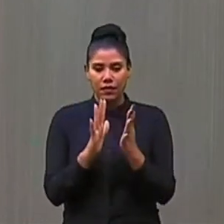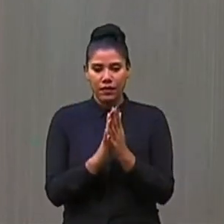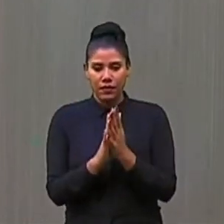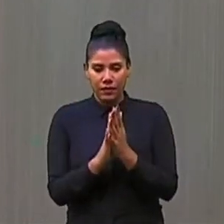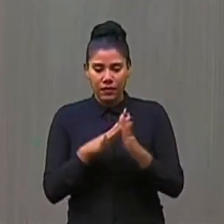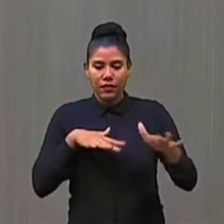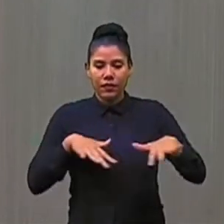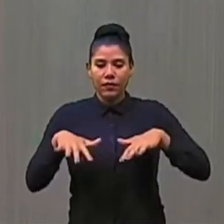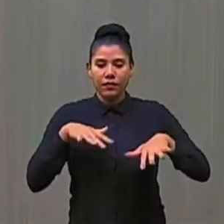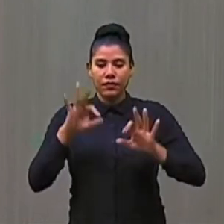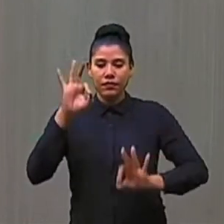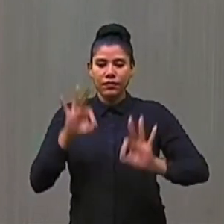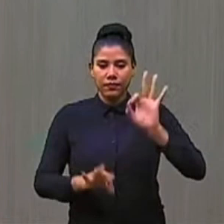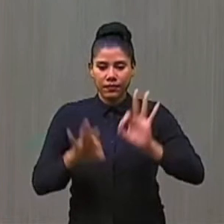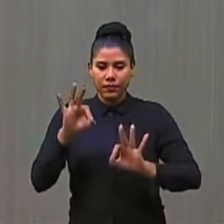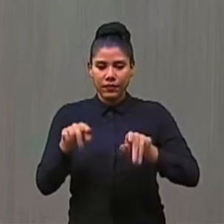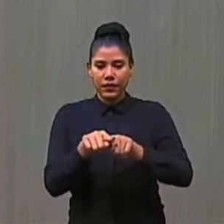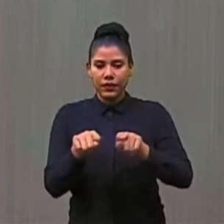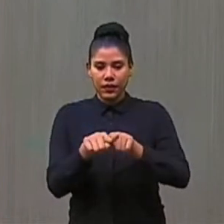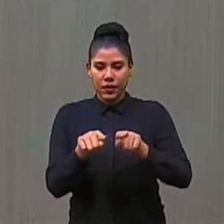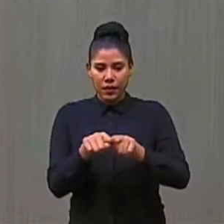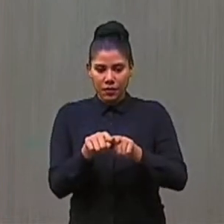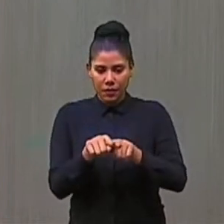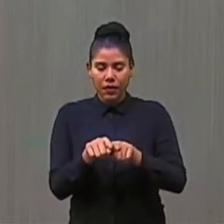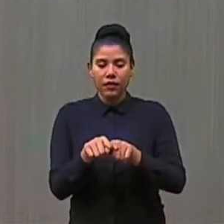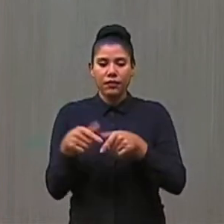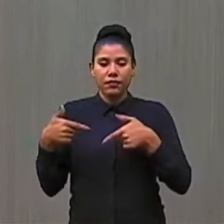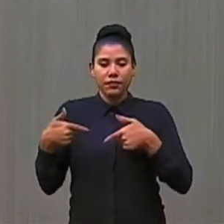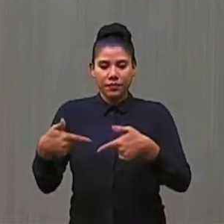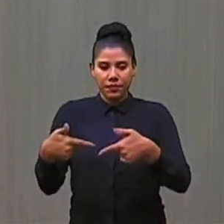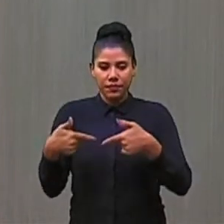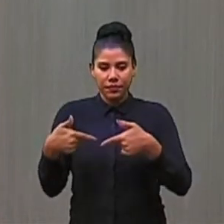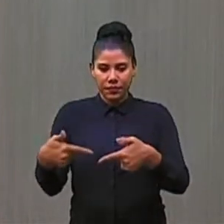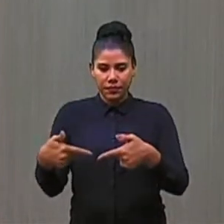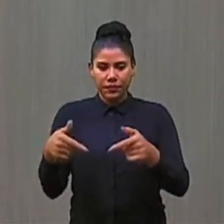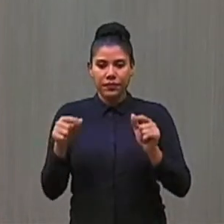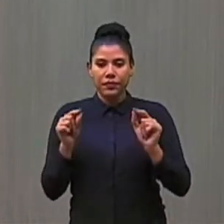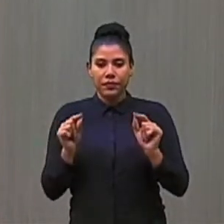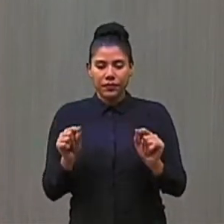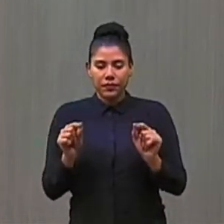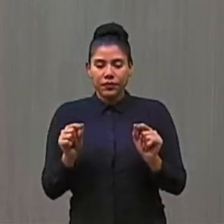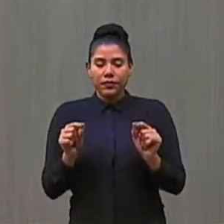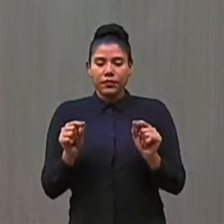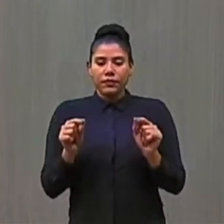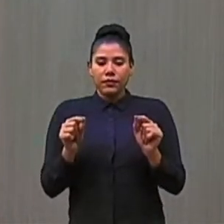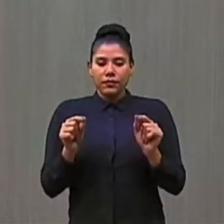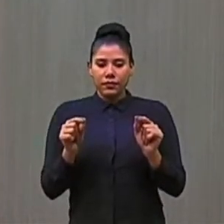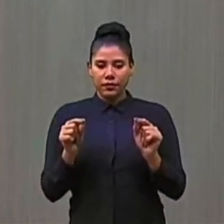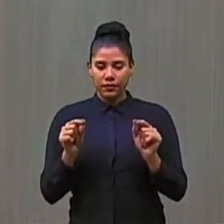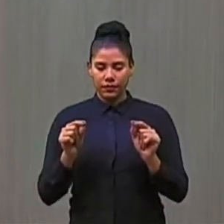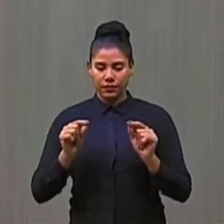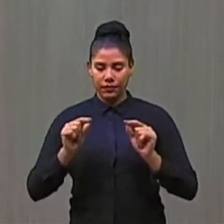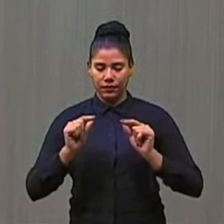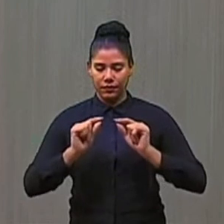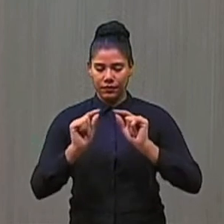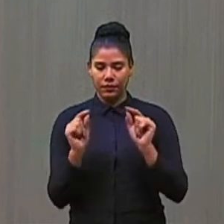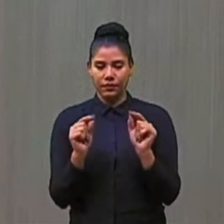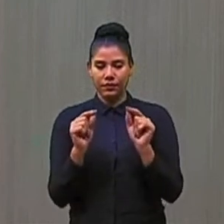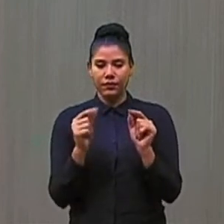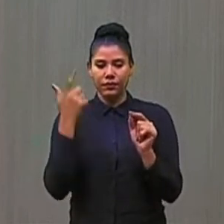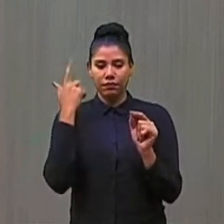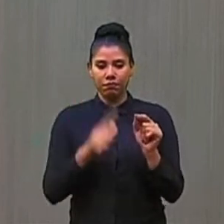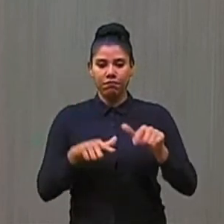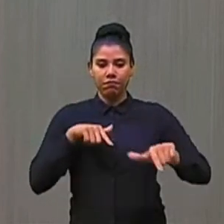se mobilizar e ir atrás cada vez mais de fazer com que o emprego